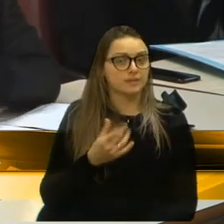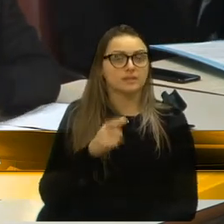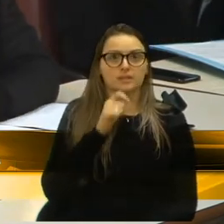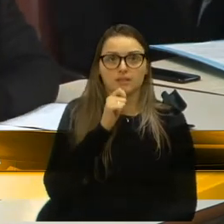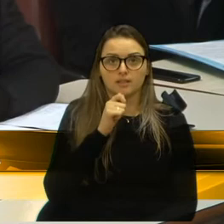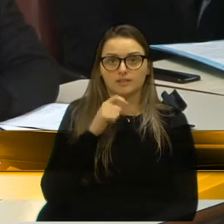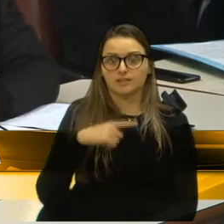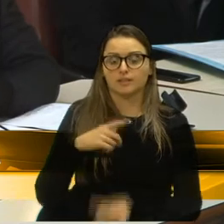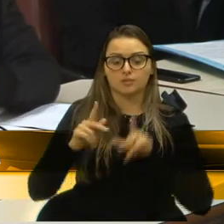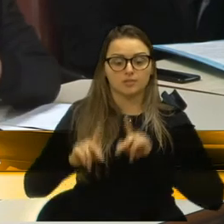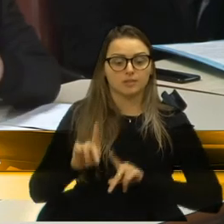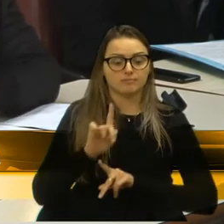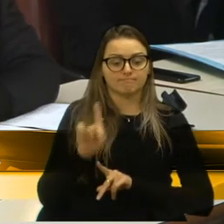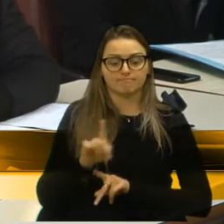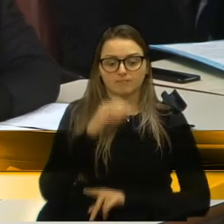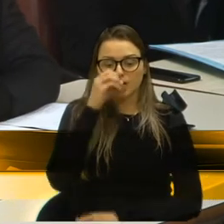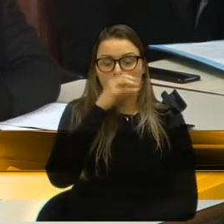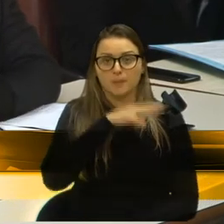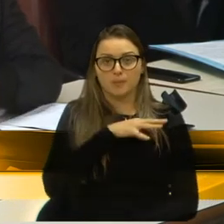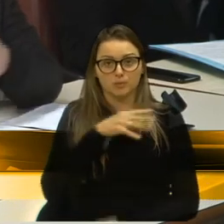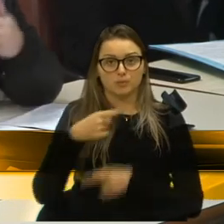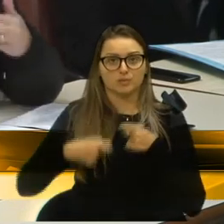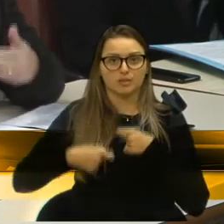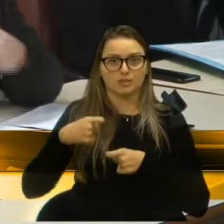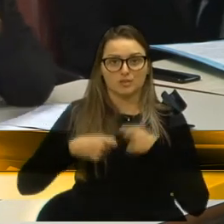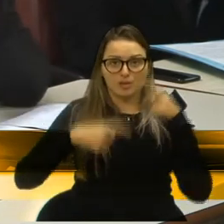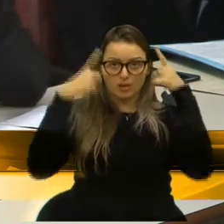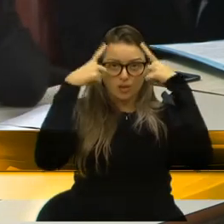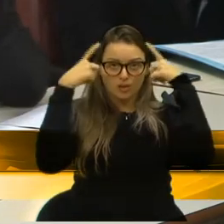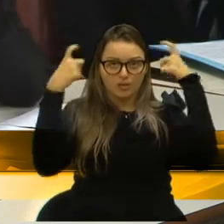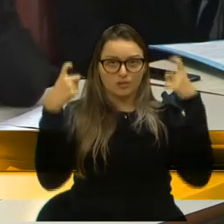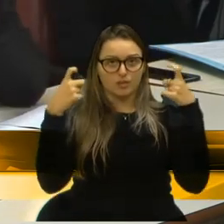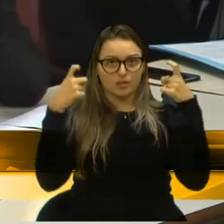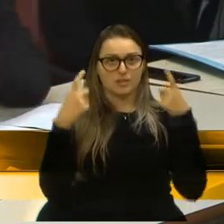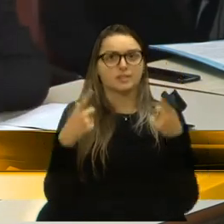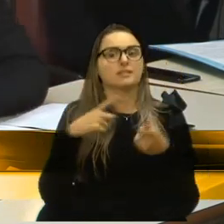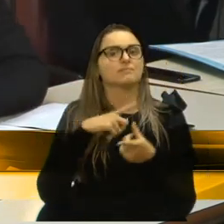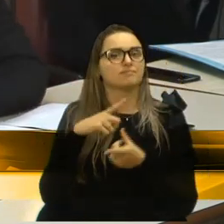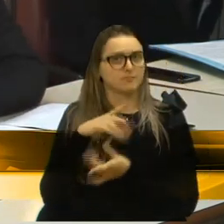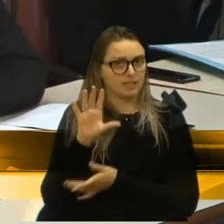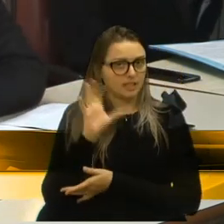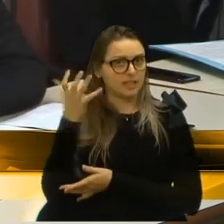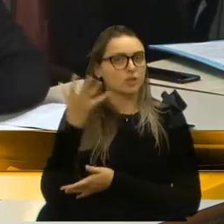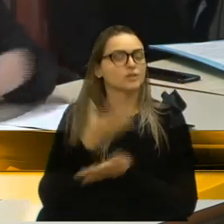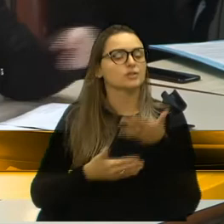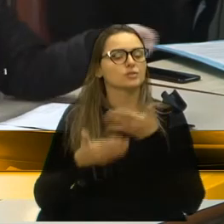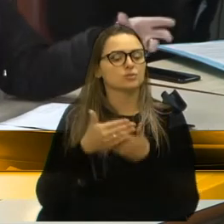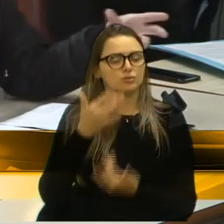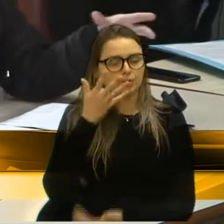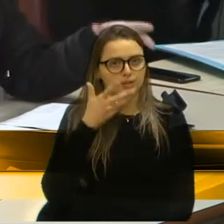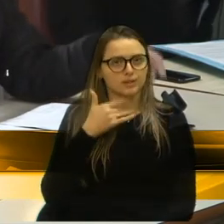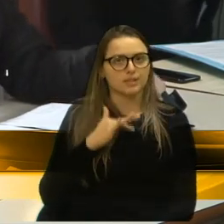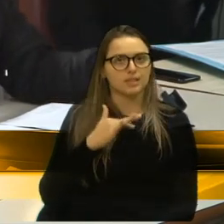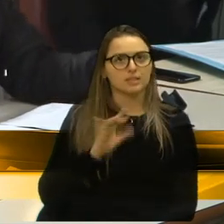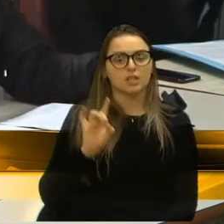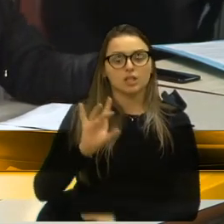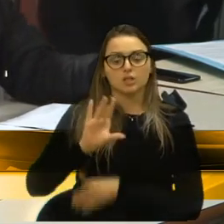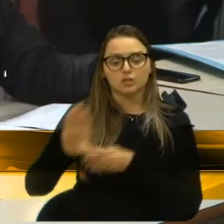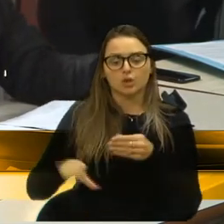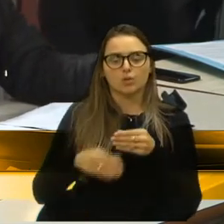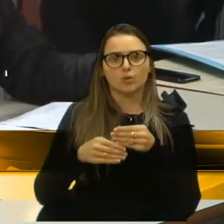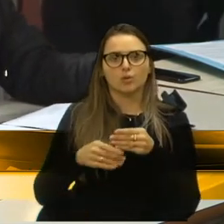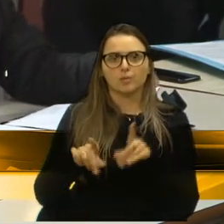negligências, os abusos, as violências que têm ocorrido com as nossas crianças. E só uma